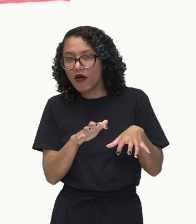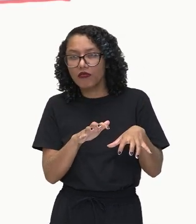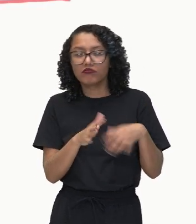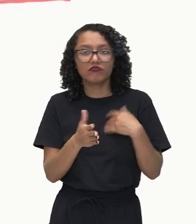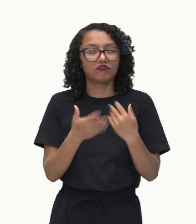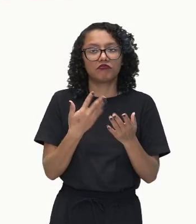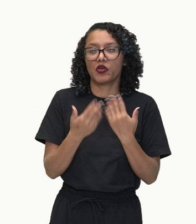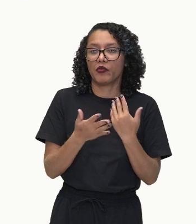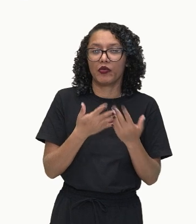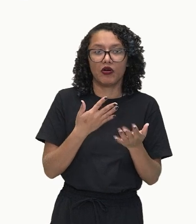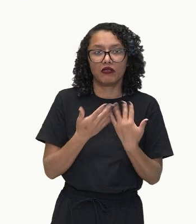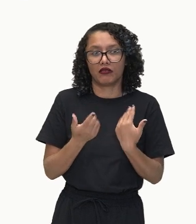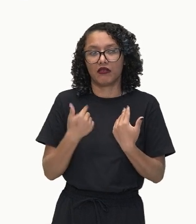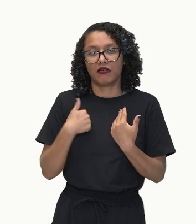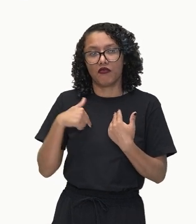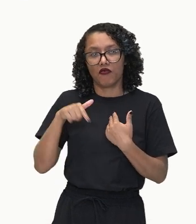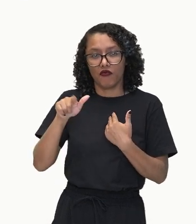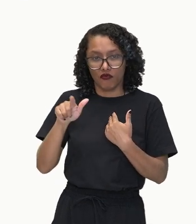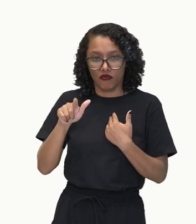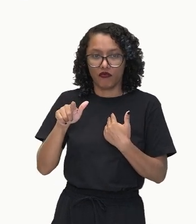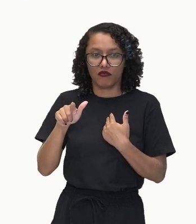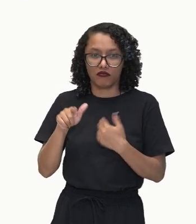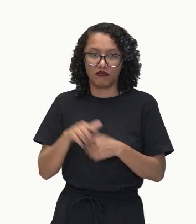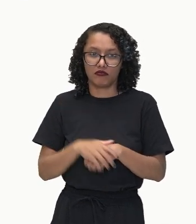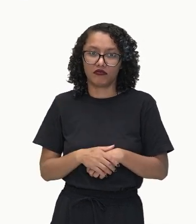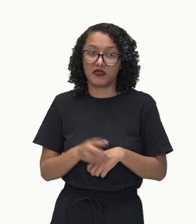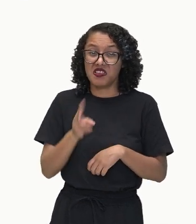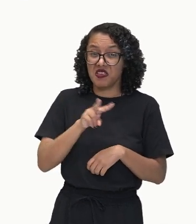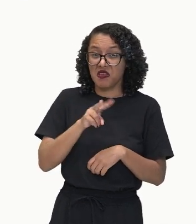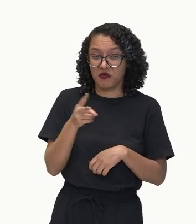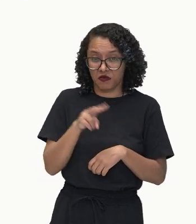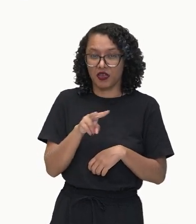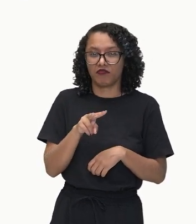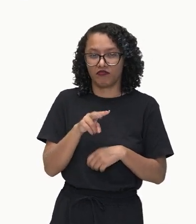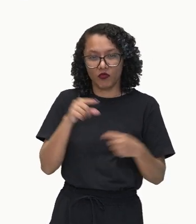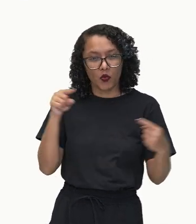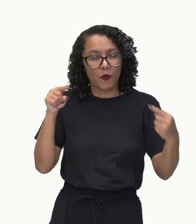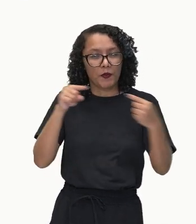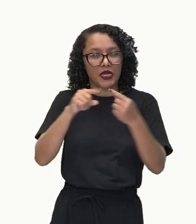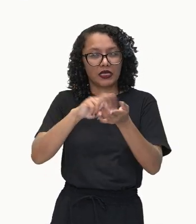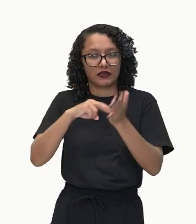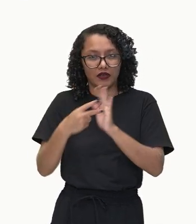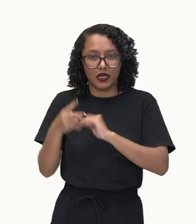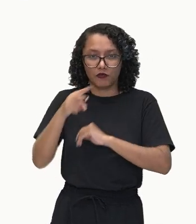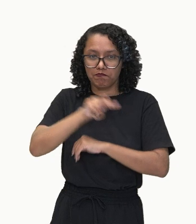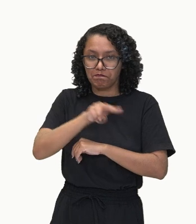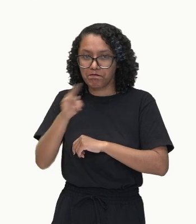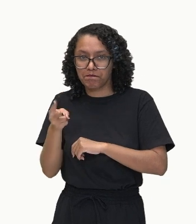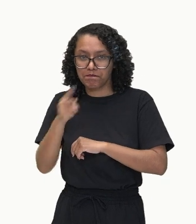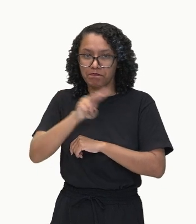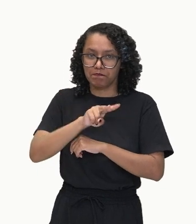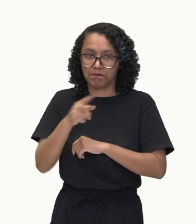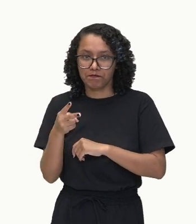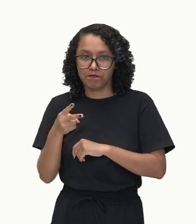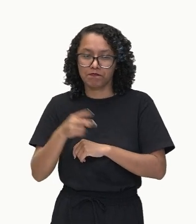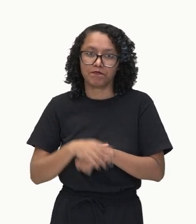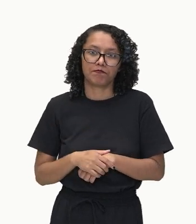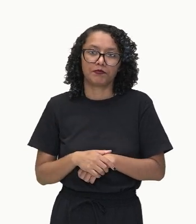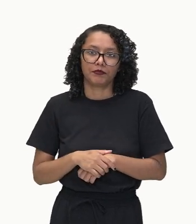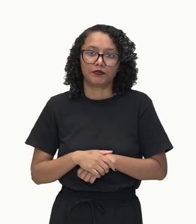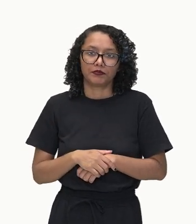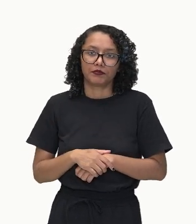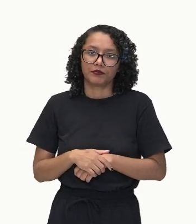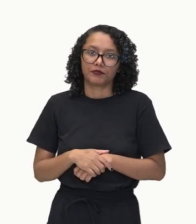alternância. Essas conjunções vão trazer ideias de alternância. Muito bem. Olha só.